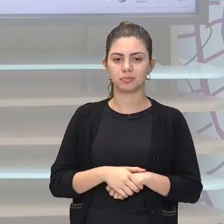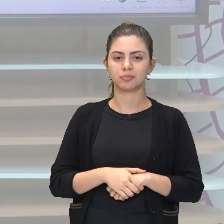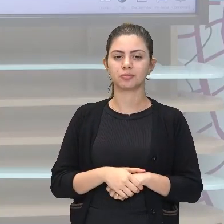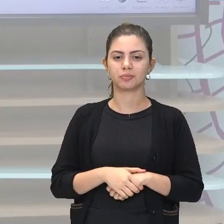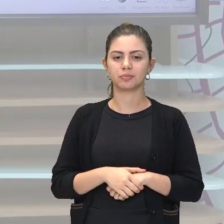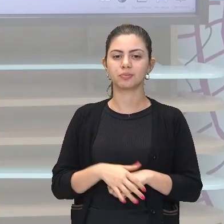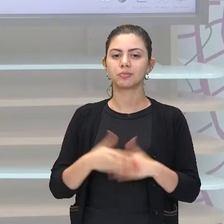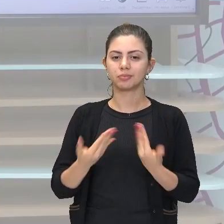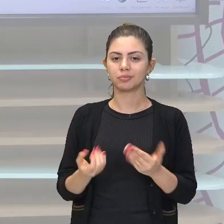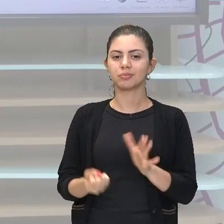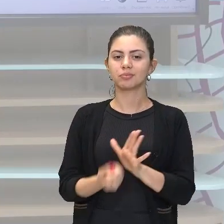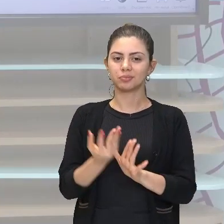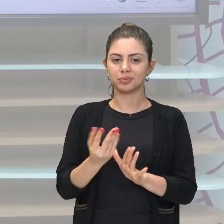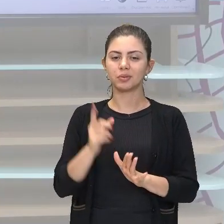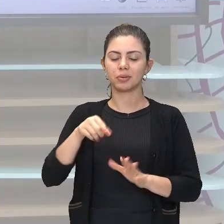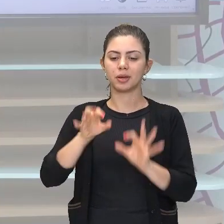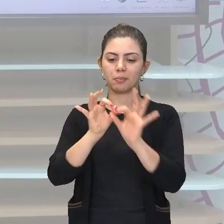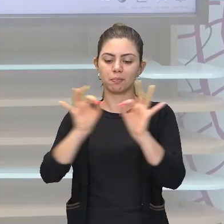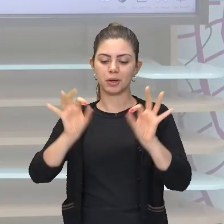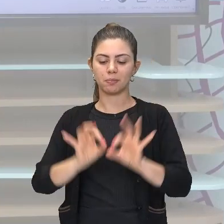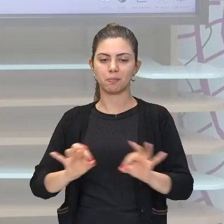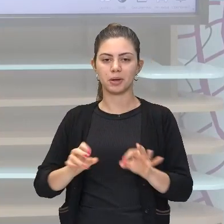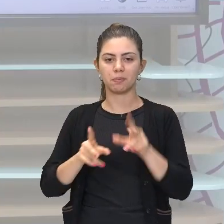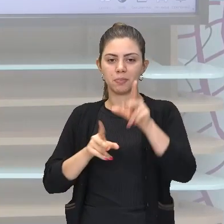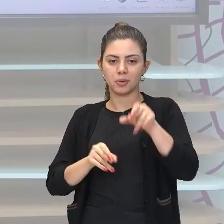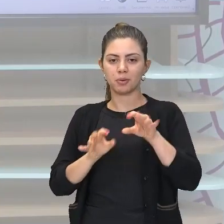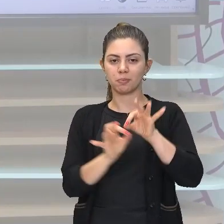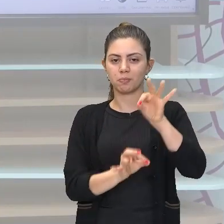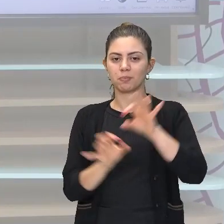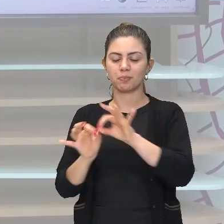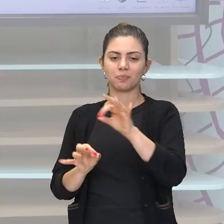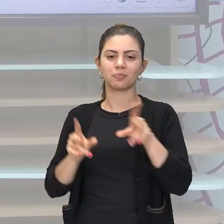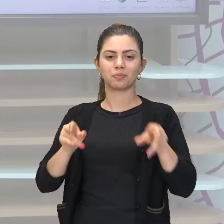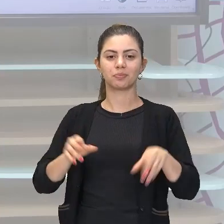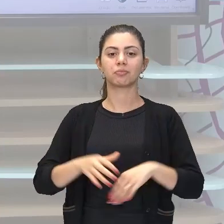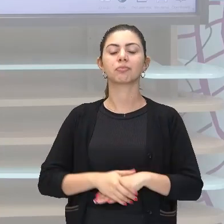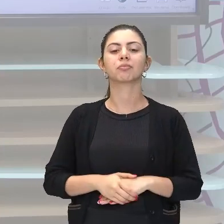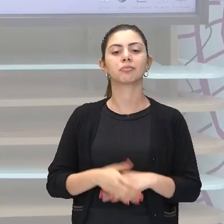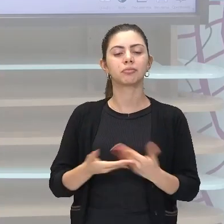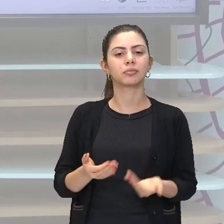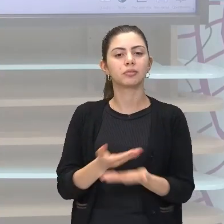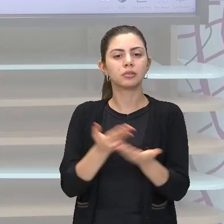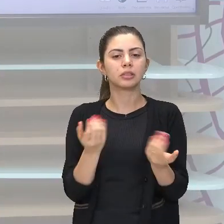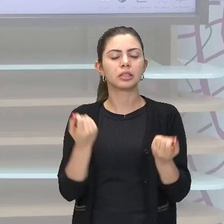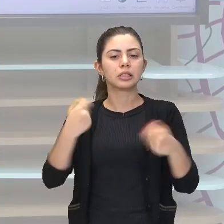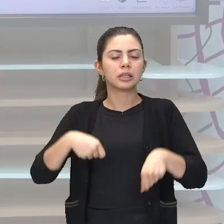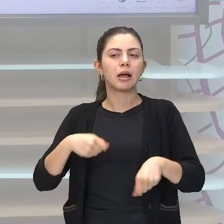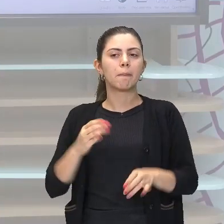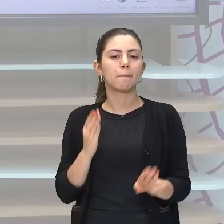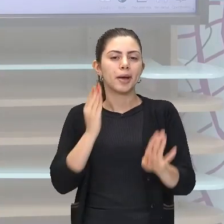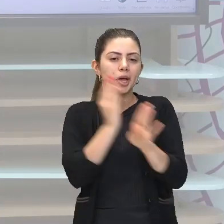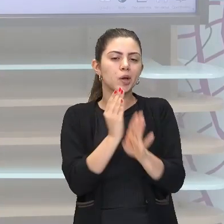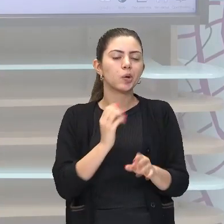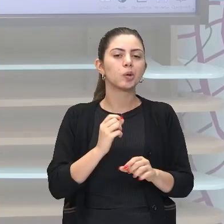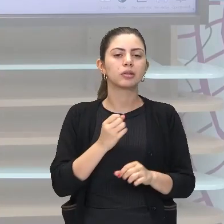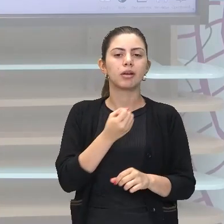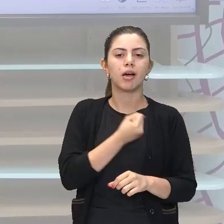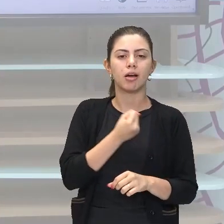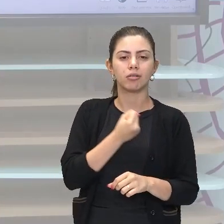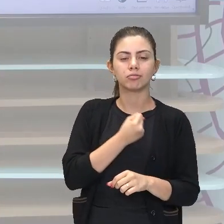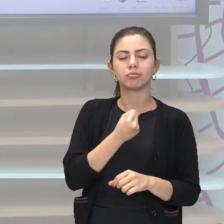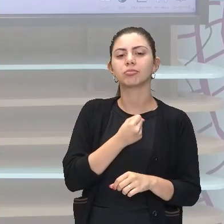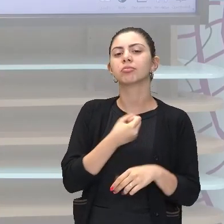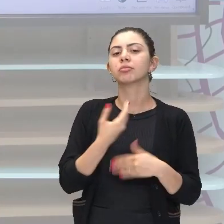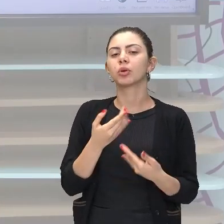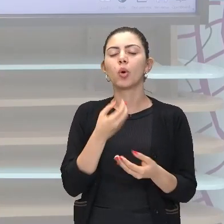o paralelogramo. Beleza? Então, você pode identificar ao traçar a diagonal,